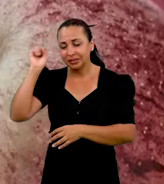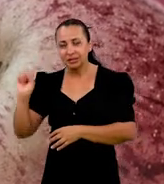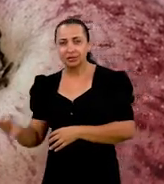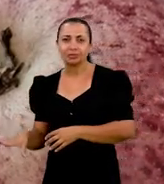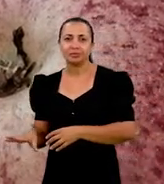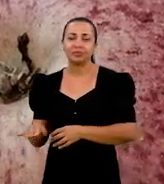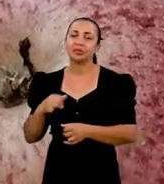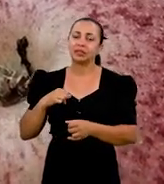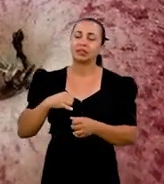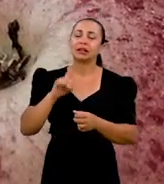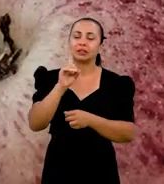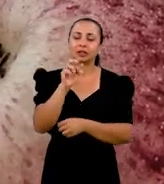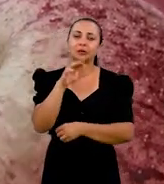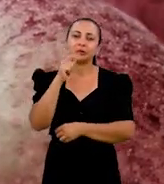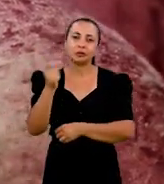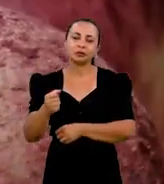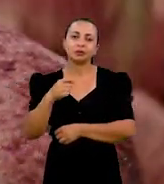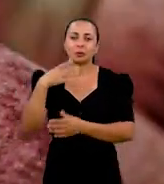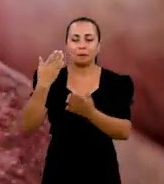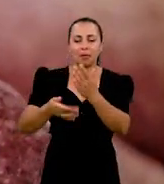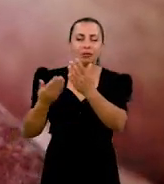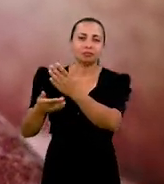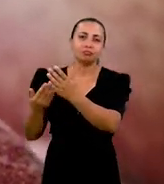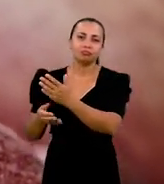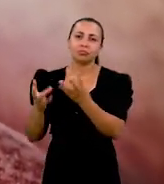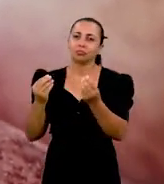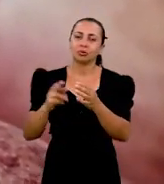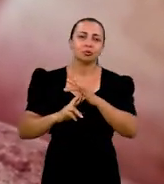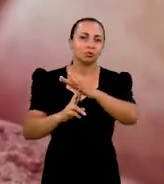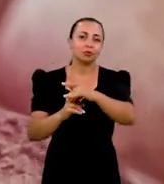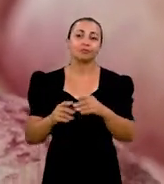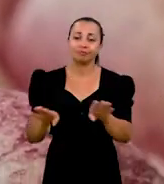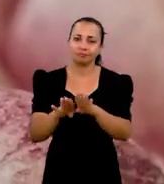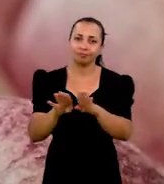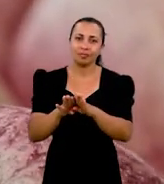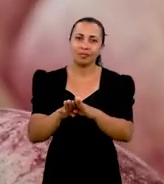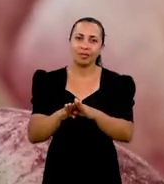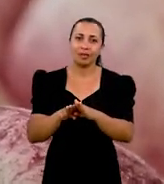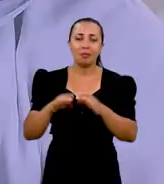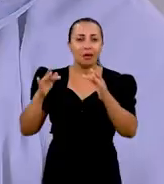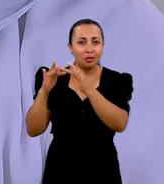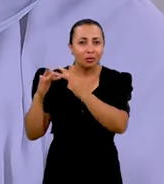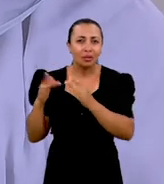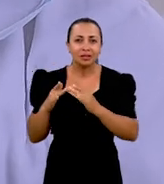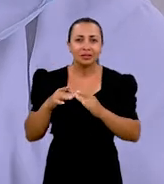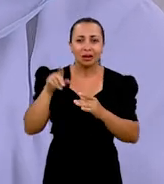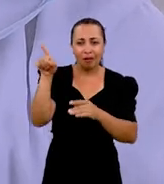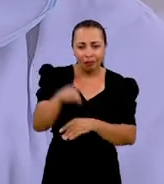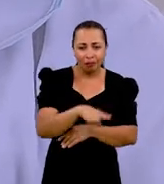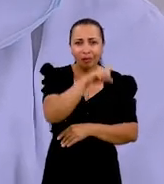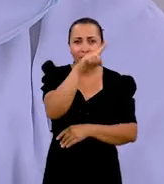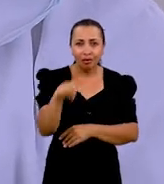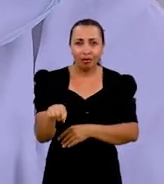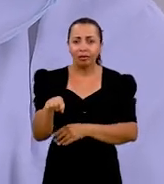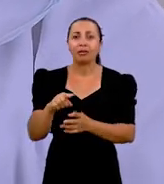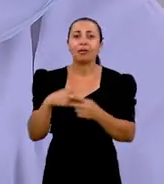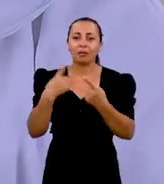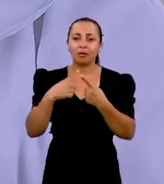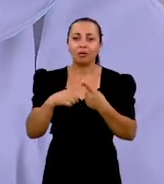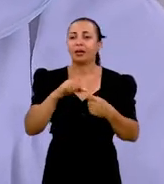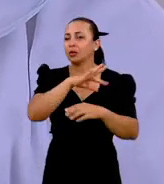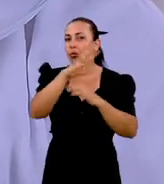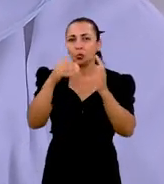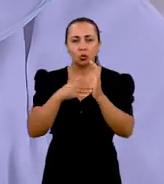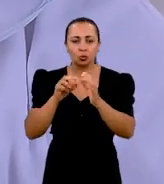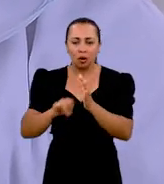E isso faz com que gere um desperdício enorme na feira. E também essa questão de contaminação cruzada, né? Porque uma coisa contaminada,